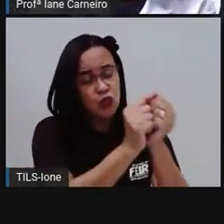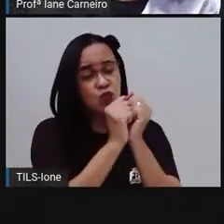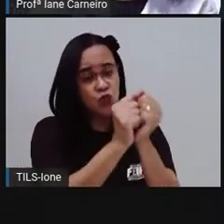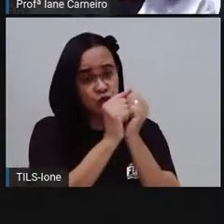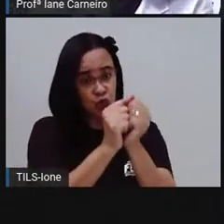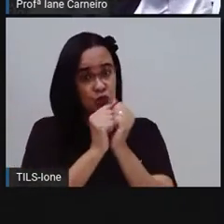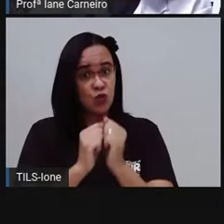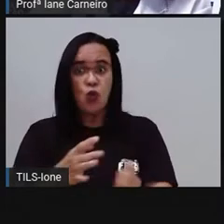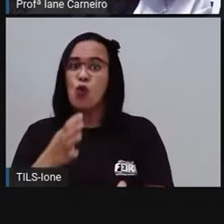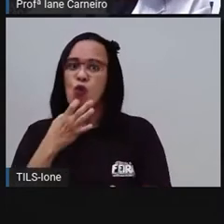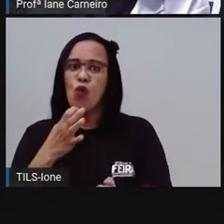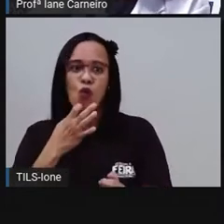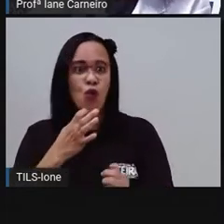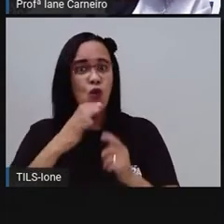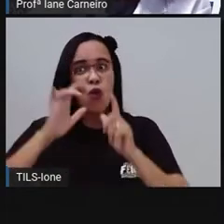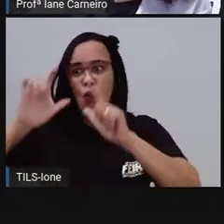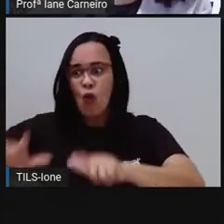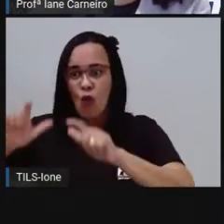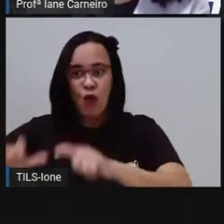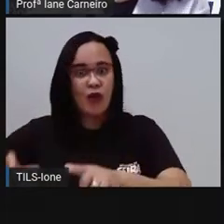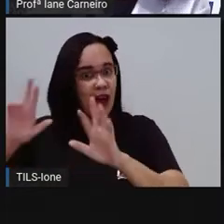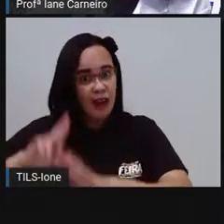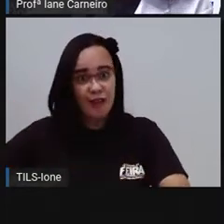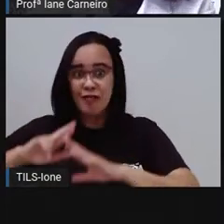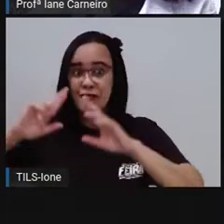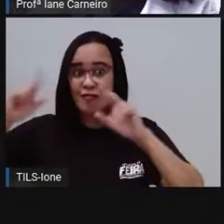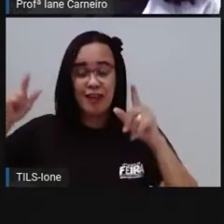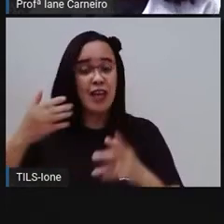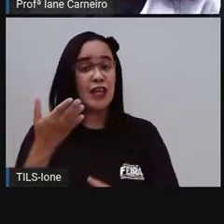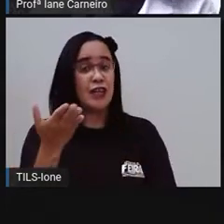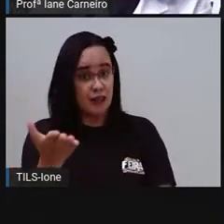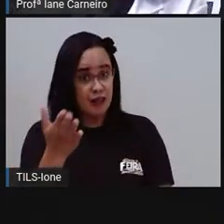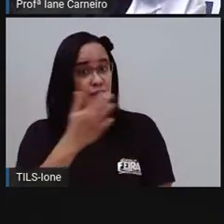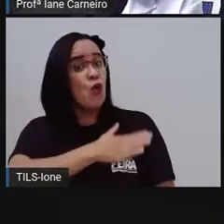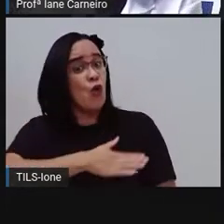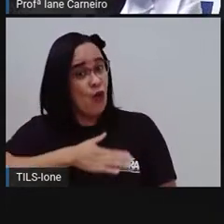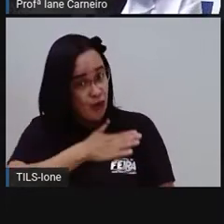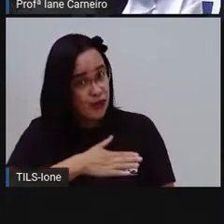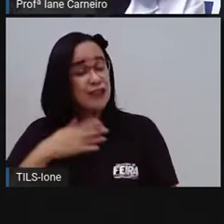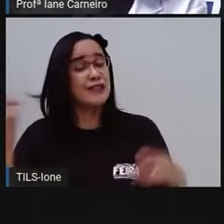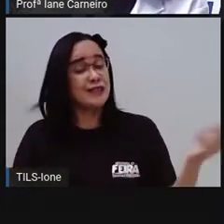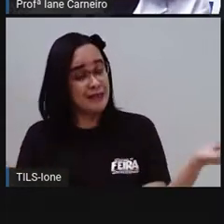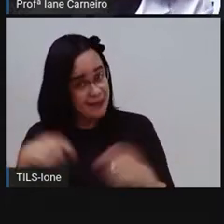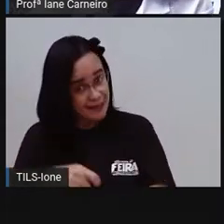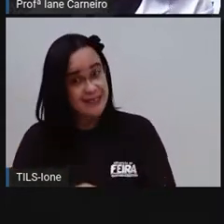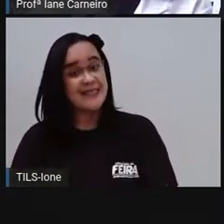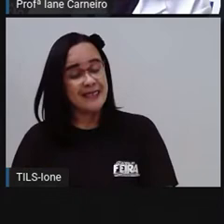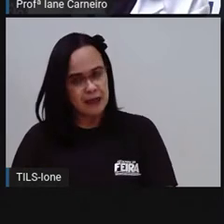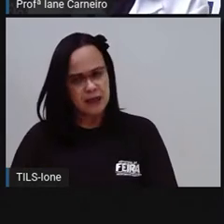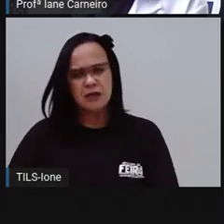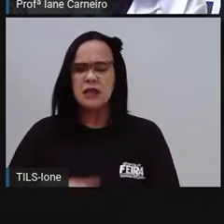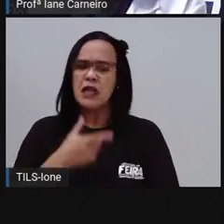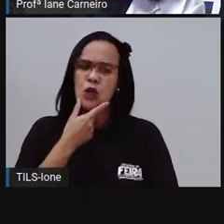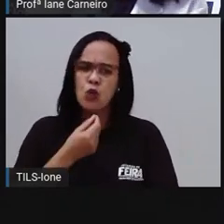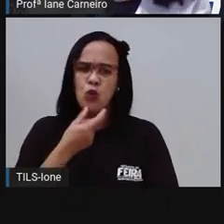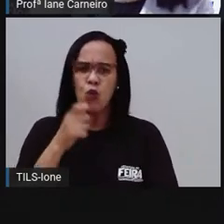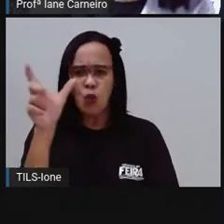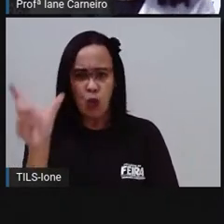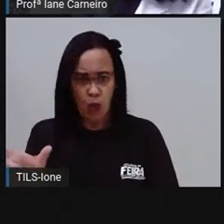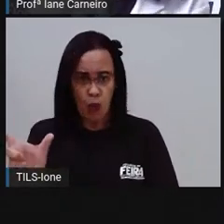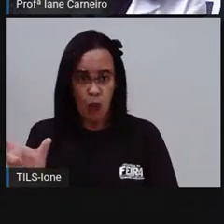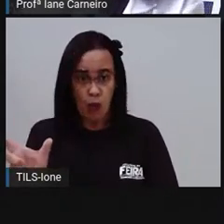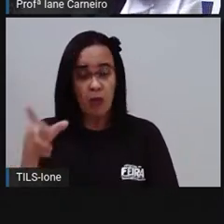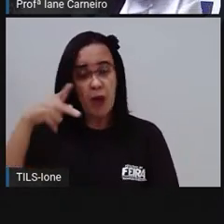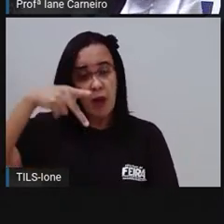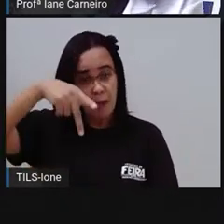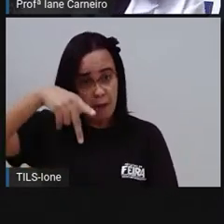lugar. Aposto que vai gostar. Pensando que nesse passeio não teria nada que acertar ou errar,